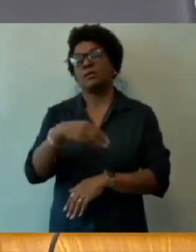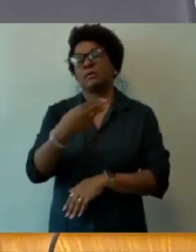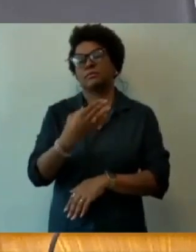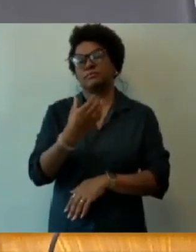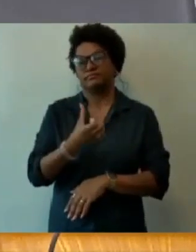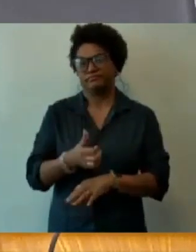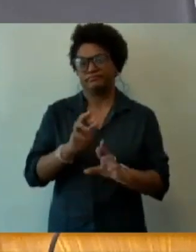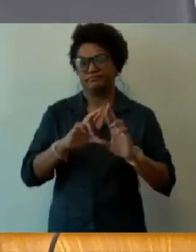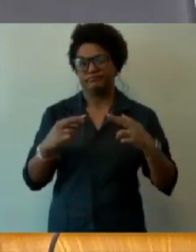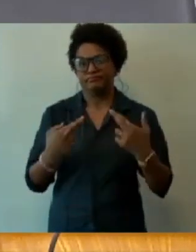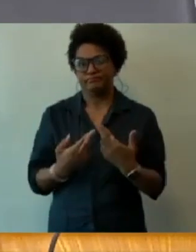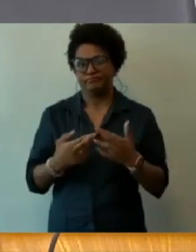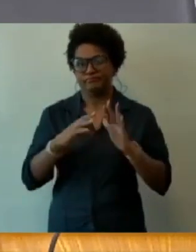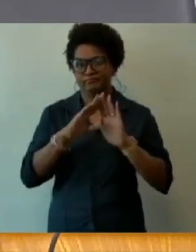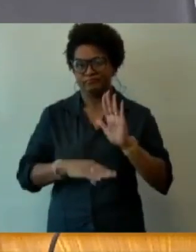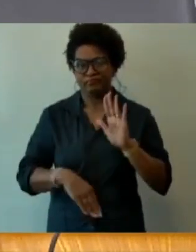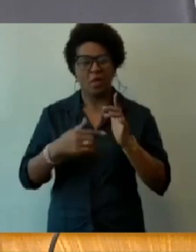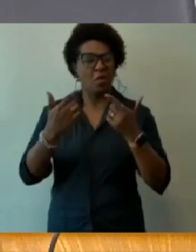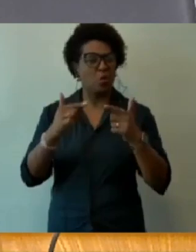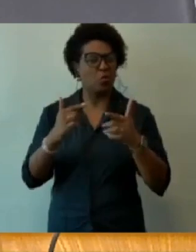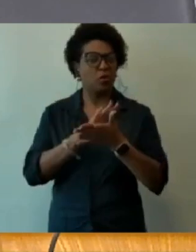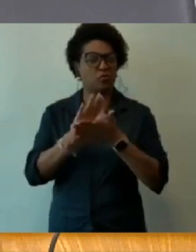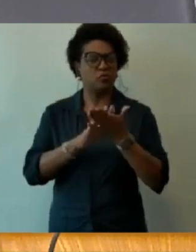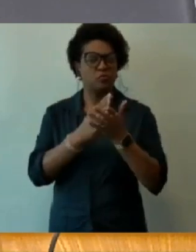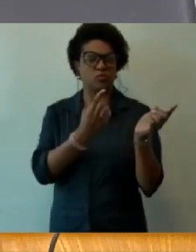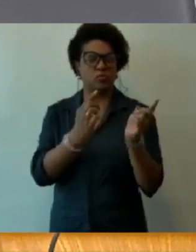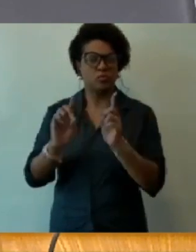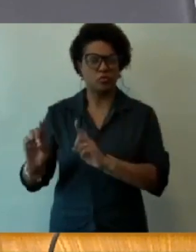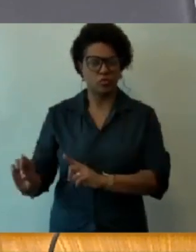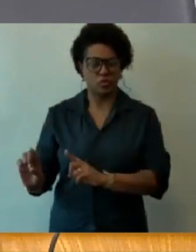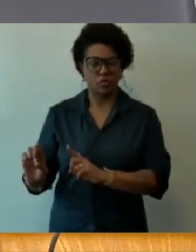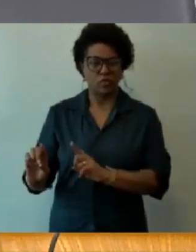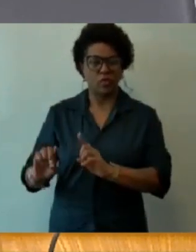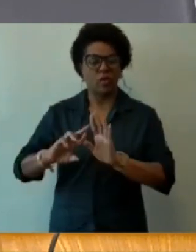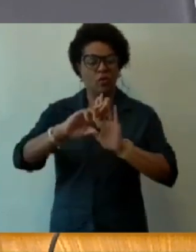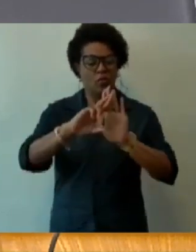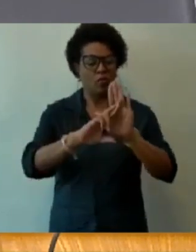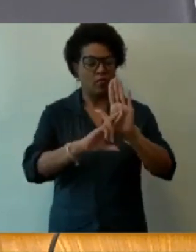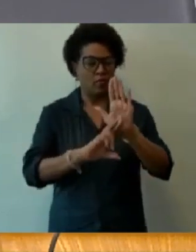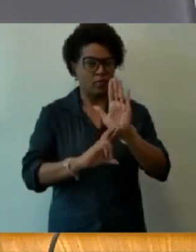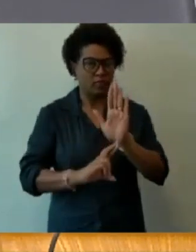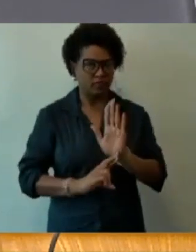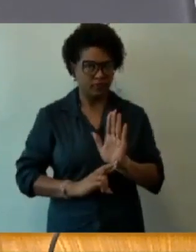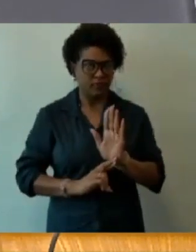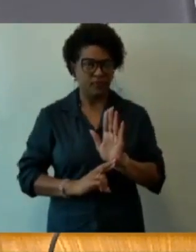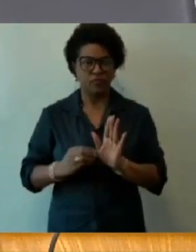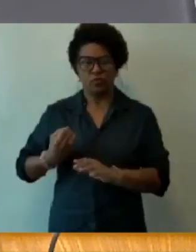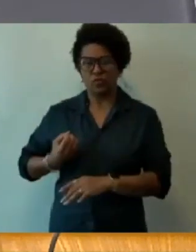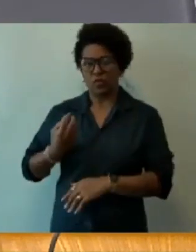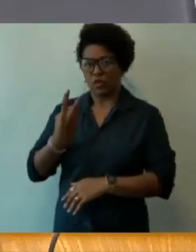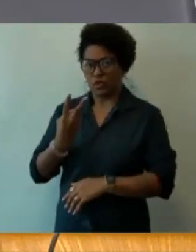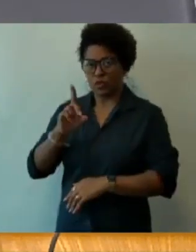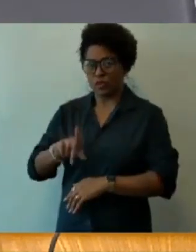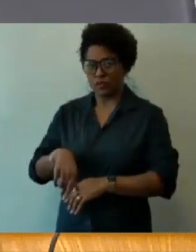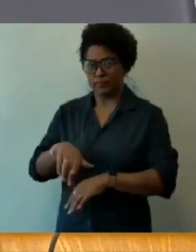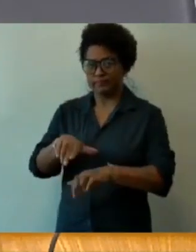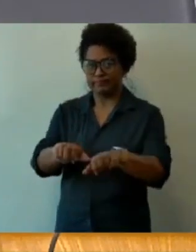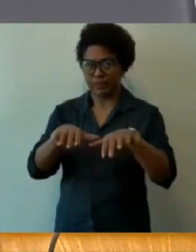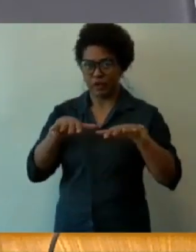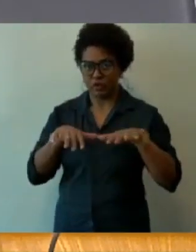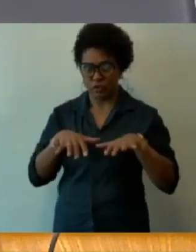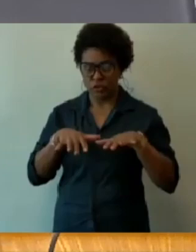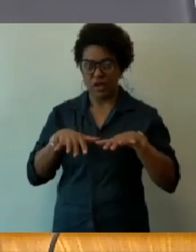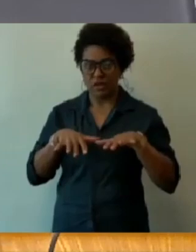não ter havido impugnação desta nos termos regimentais. Item 2, audiência pública não prevista.